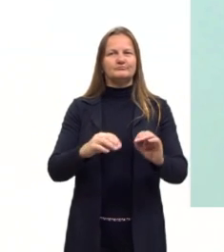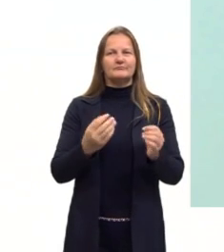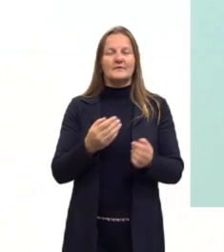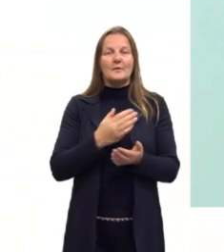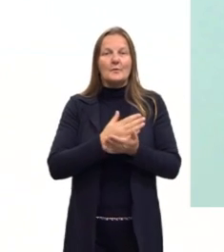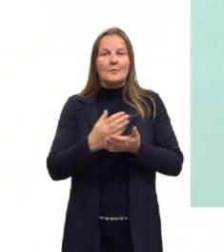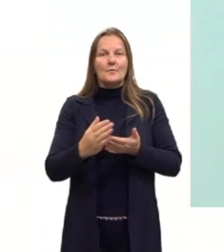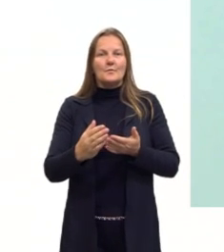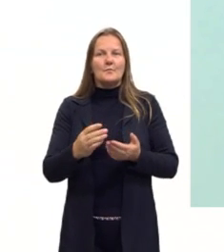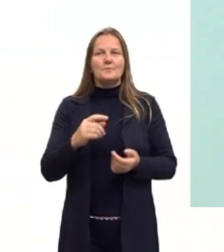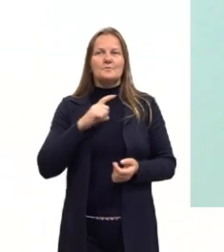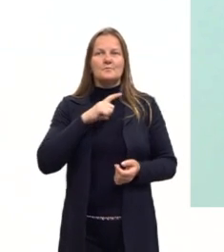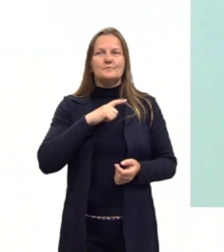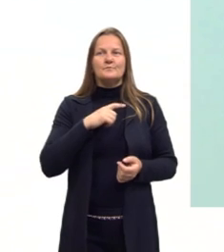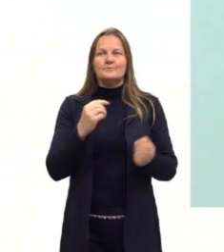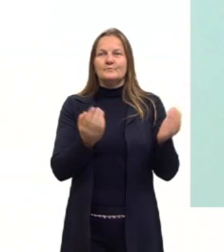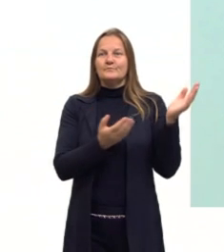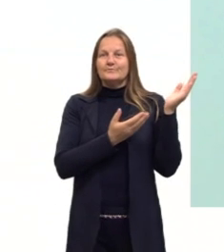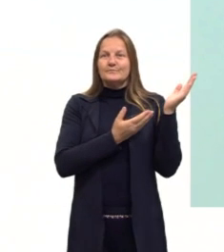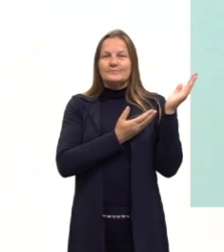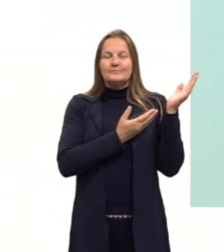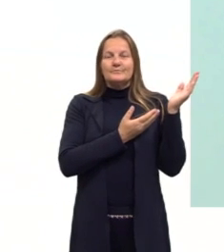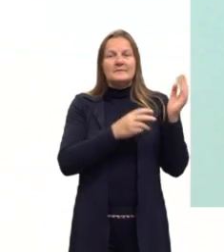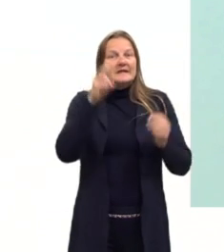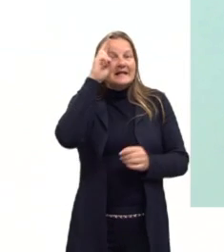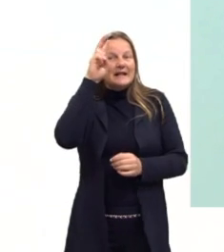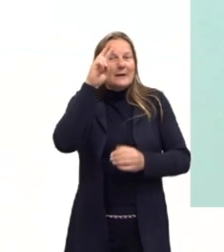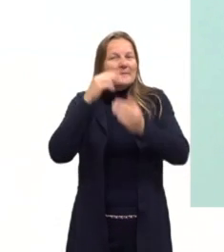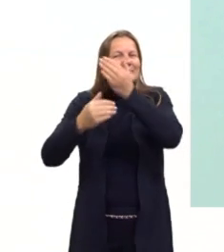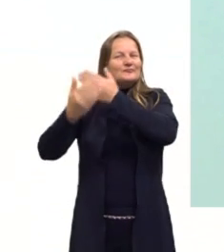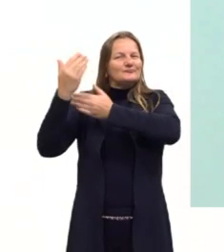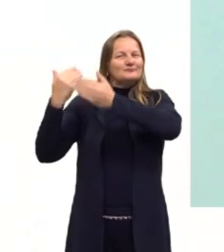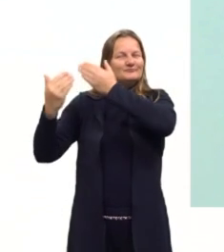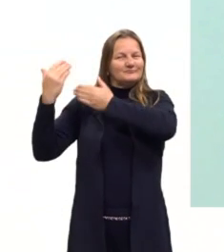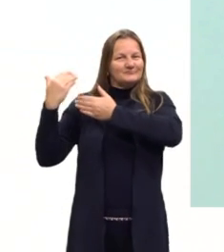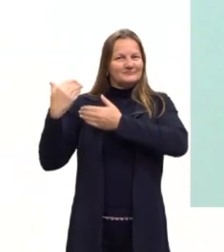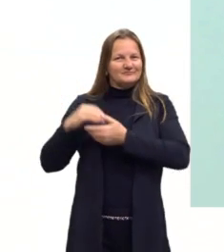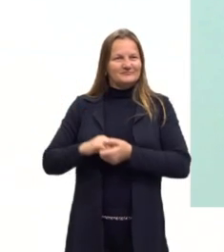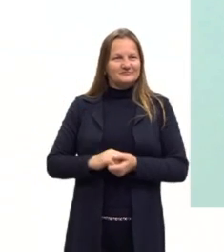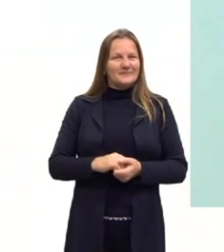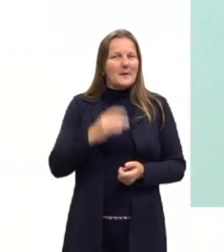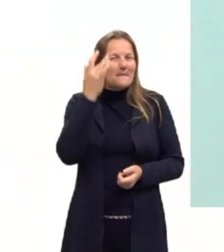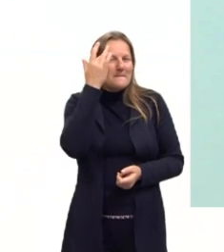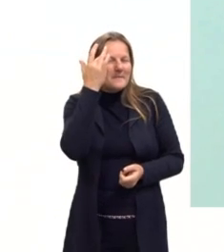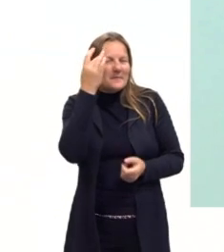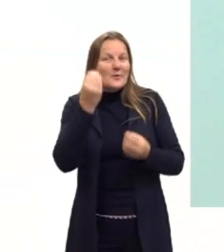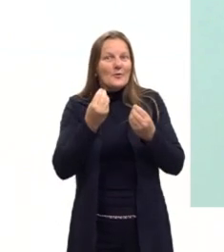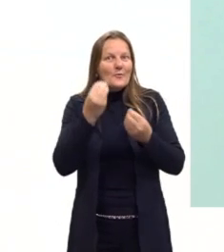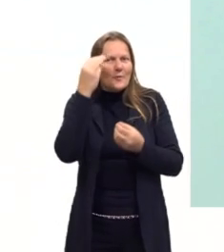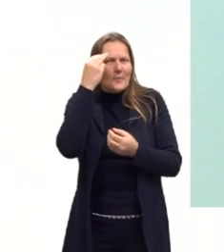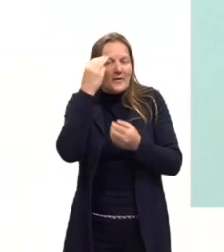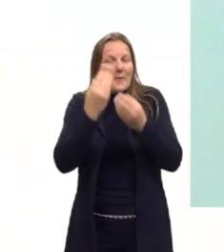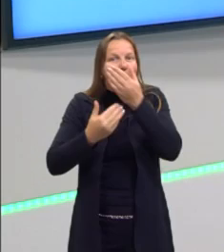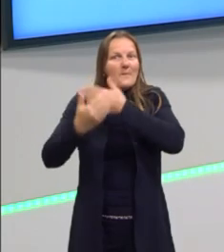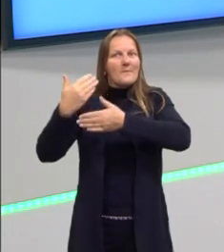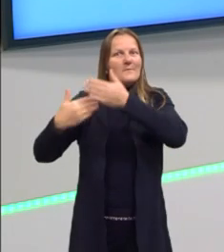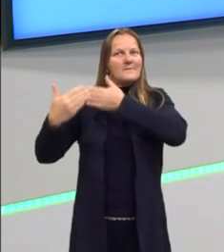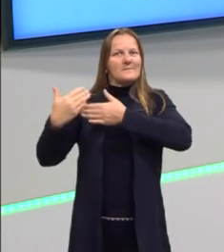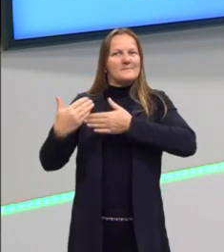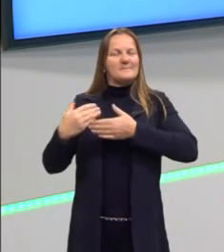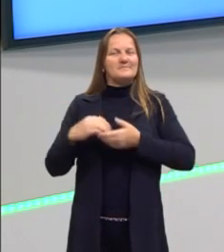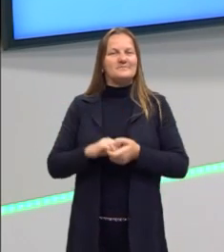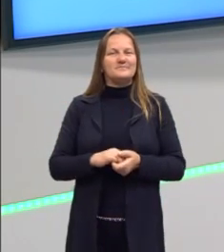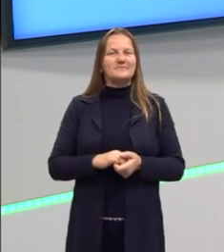Para tanto, eu quero fazer uma rememoração aí com vocês, uma memória. Vamos puxar algumas